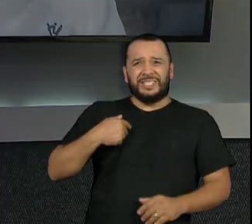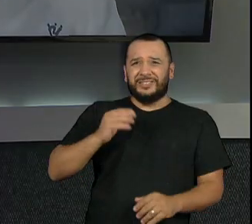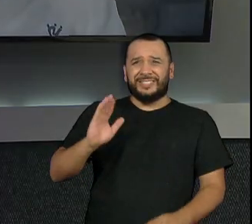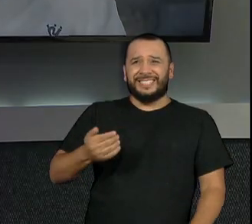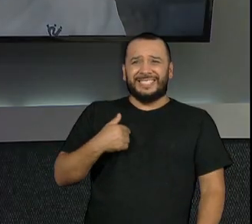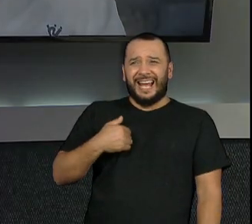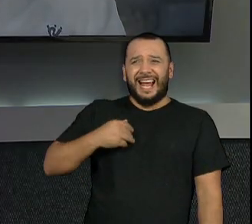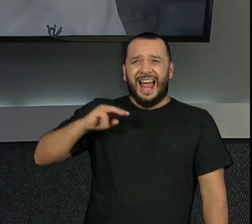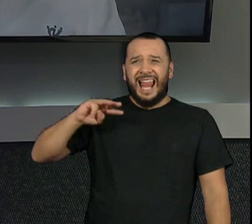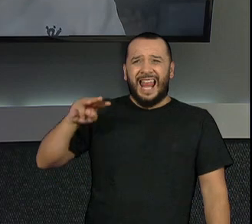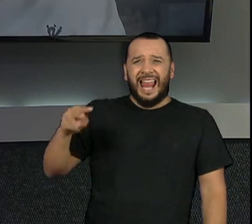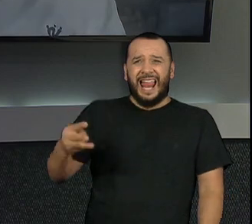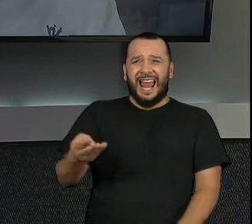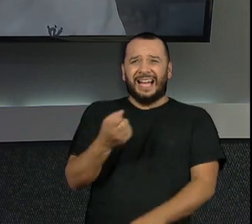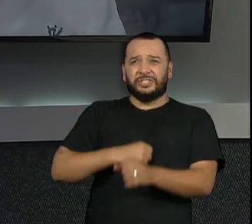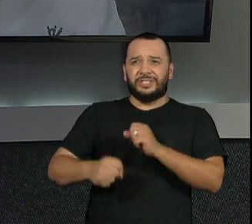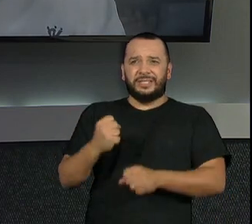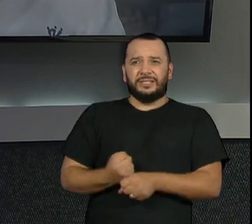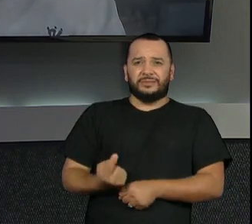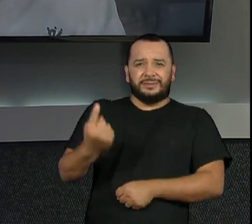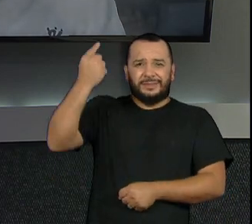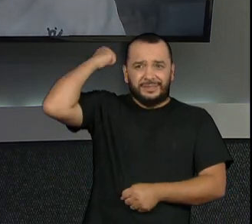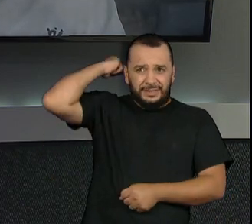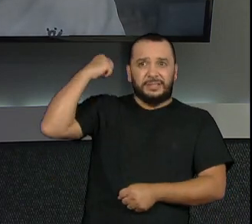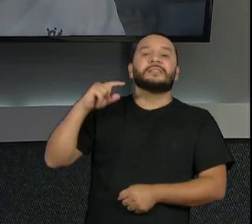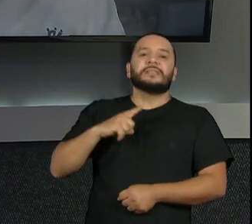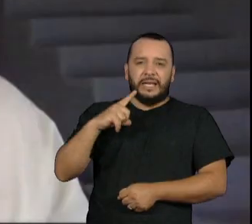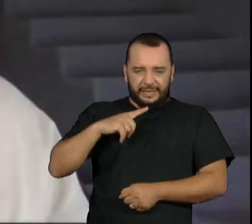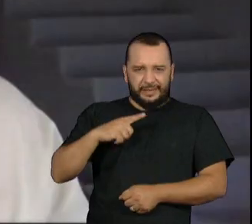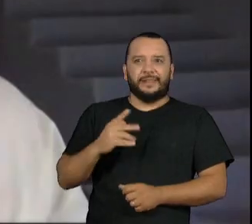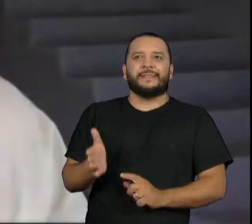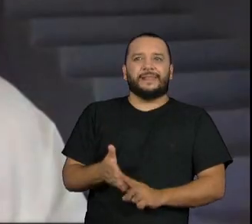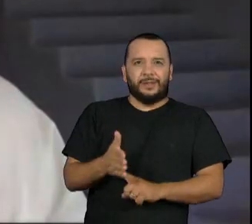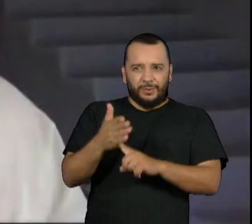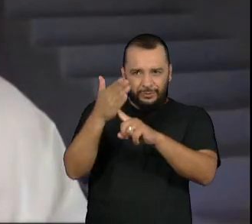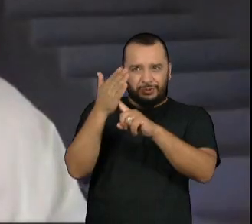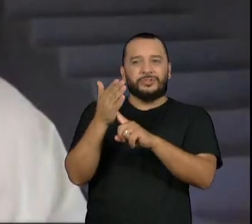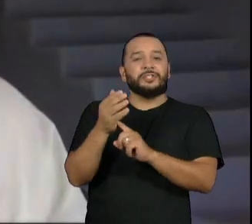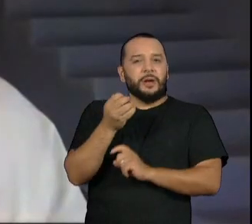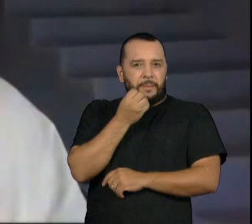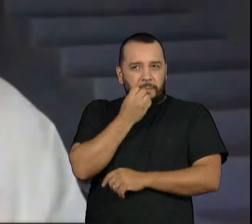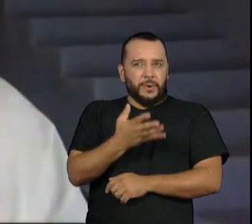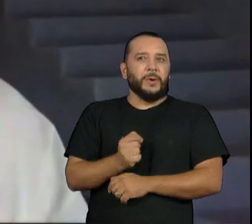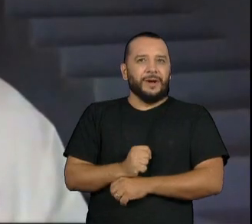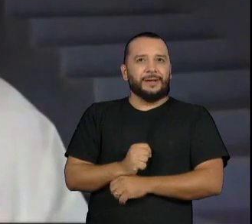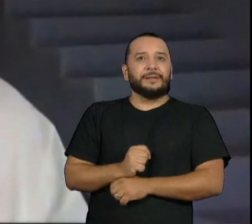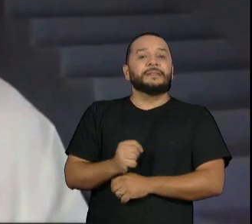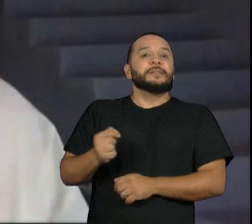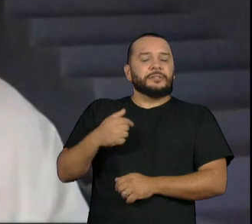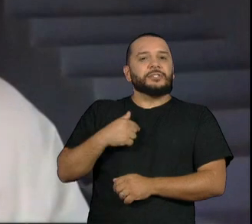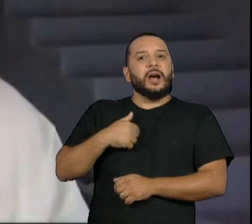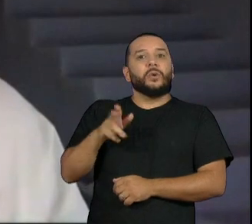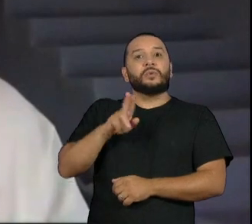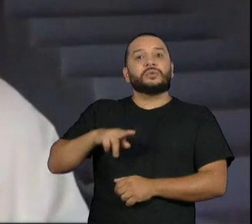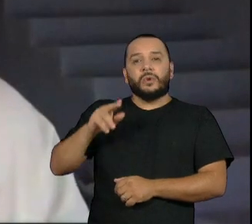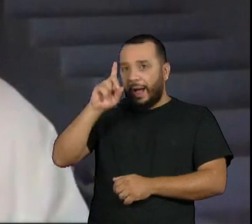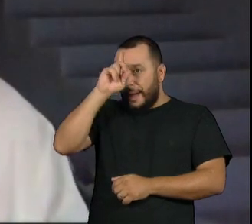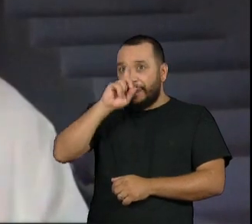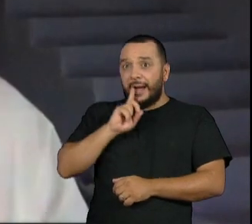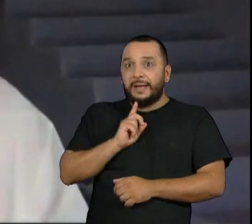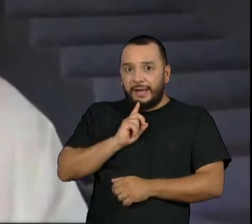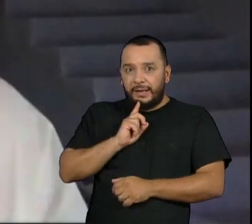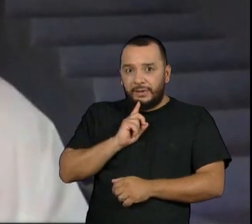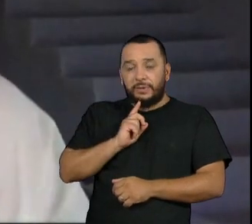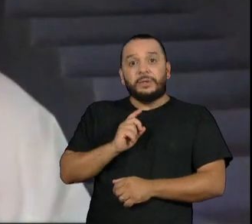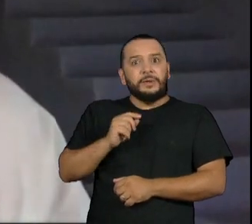feita com a tecnologia extremamente avançada. O artista usou um pigmento amarelo, quase cor